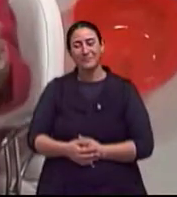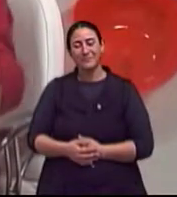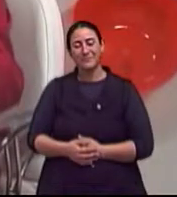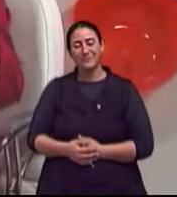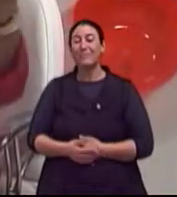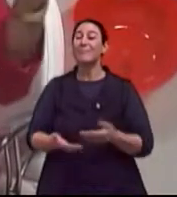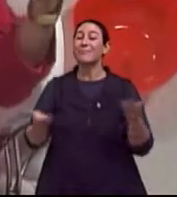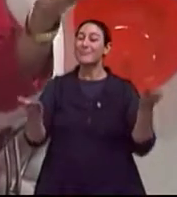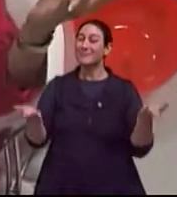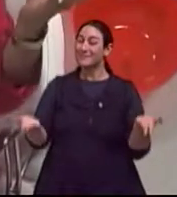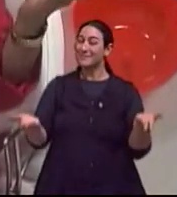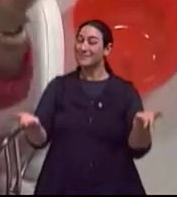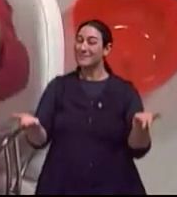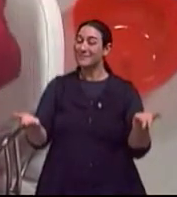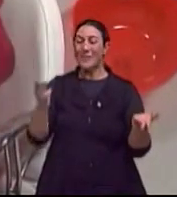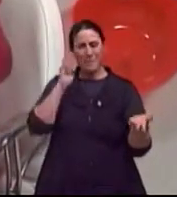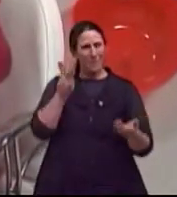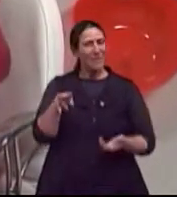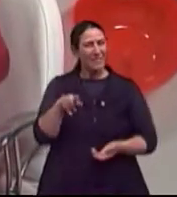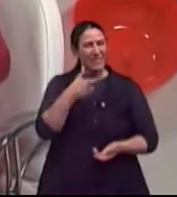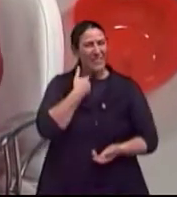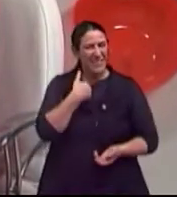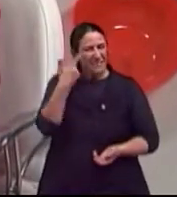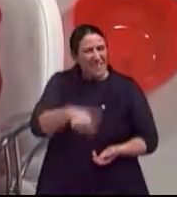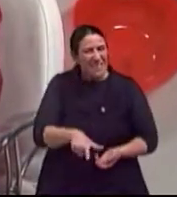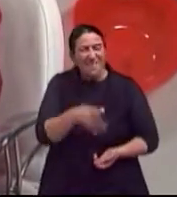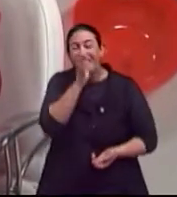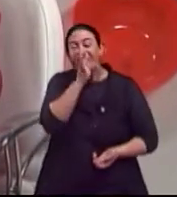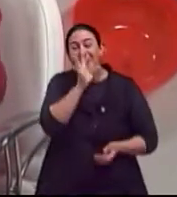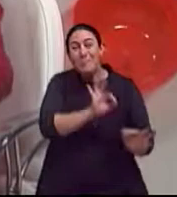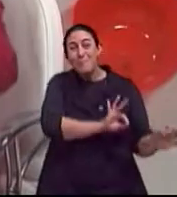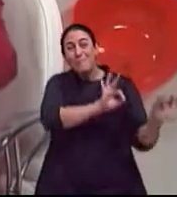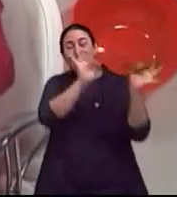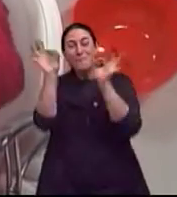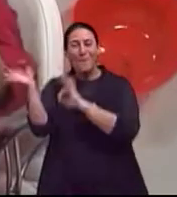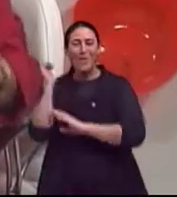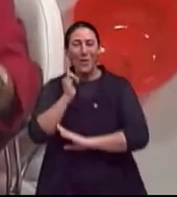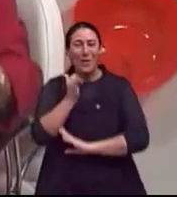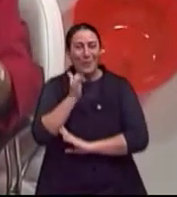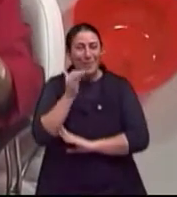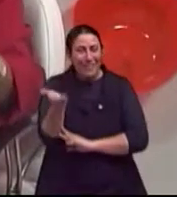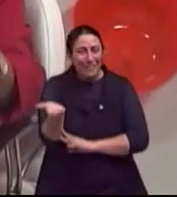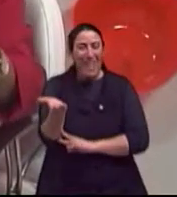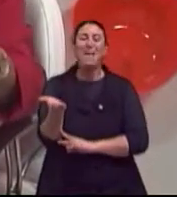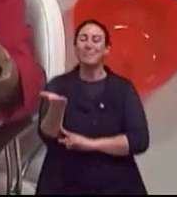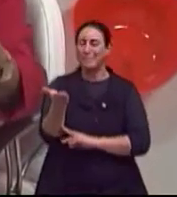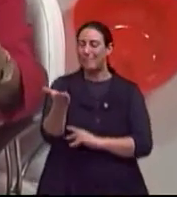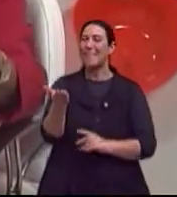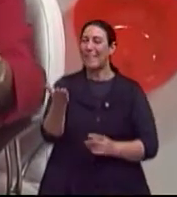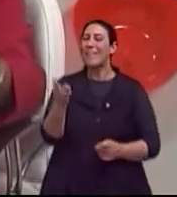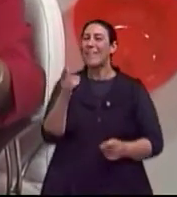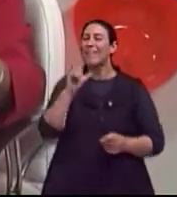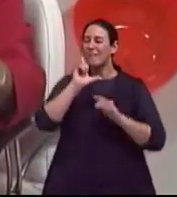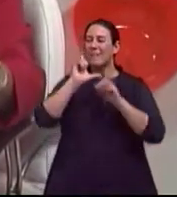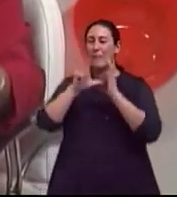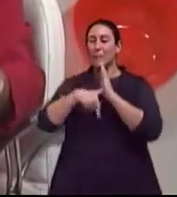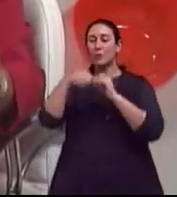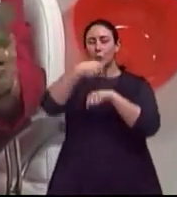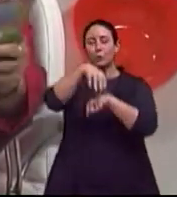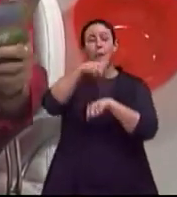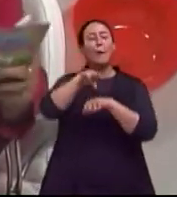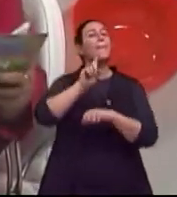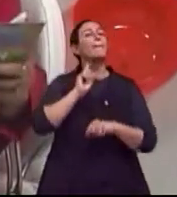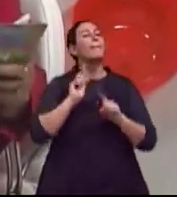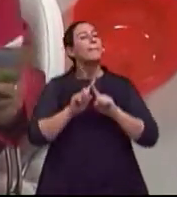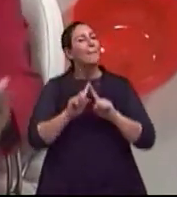Pois é, a gente viu mais... Ficaram com vontade de ver todo o documentário? Pois é, a gente vai dar umas dicas para vocês. Mas, realmente,